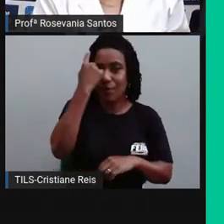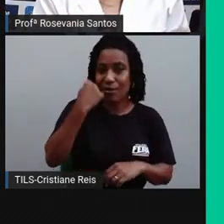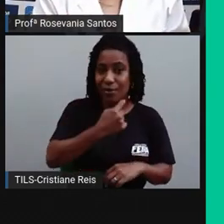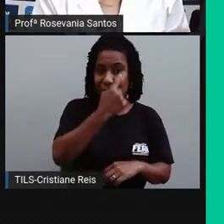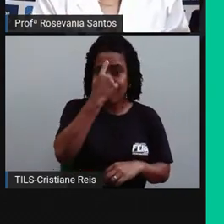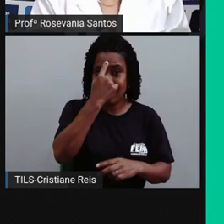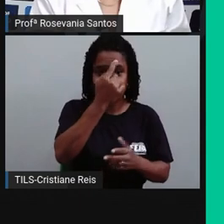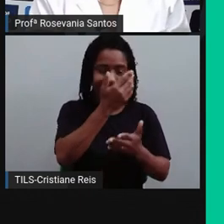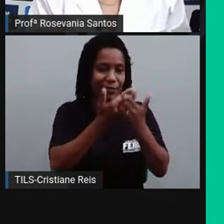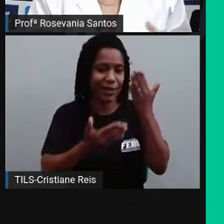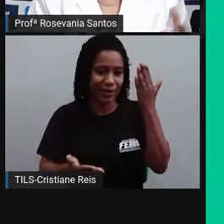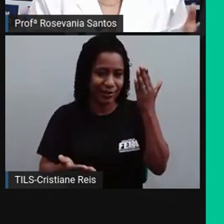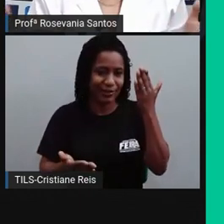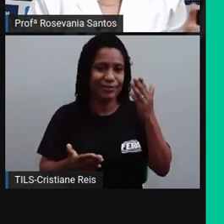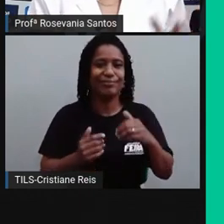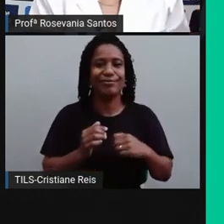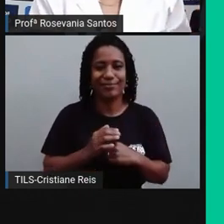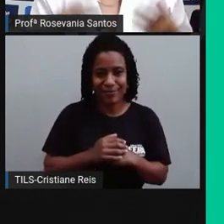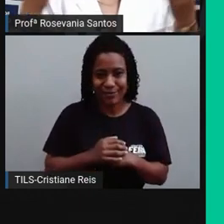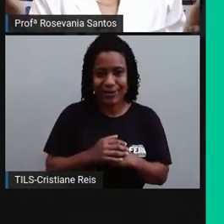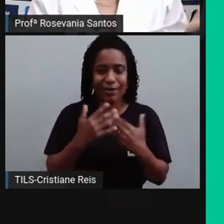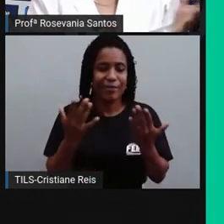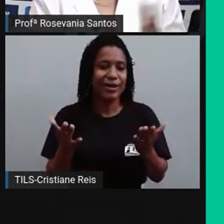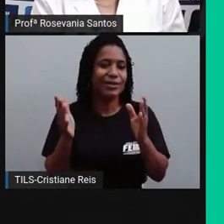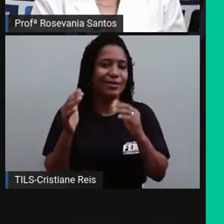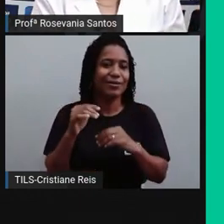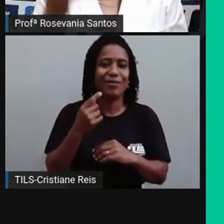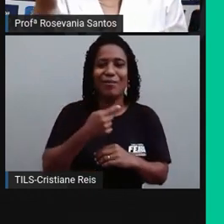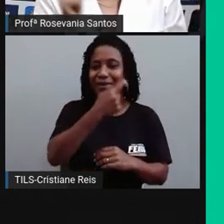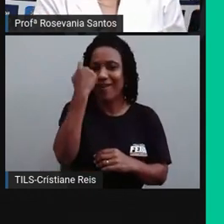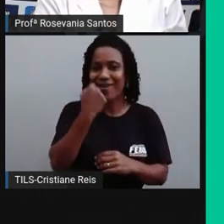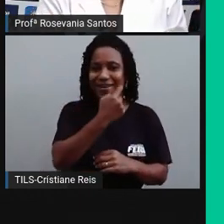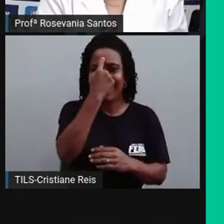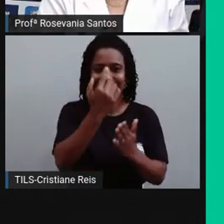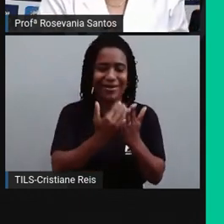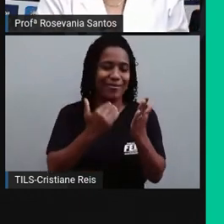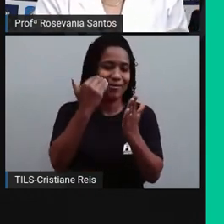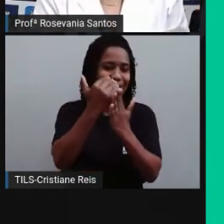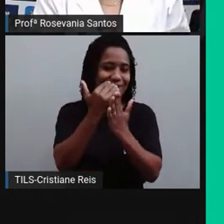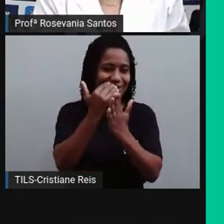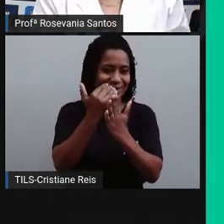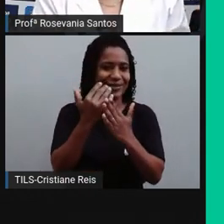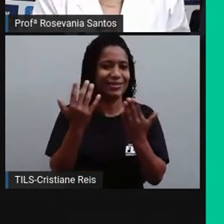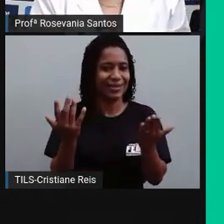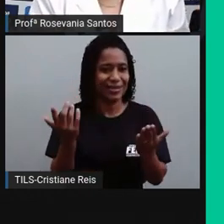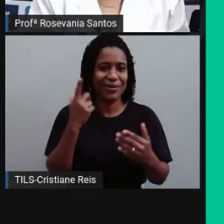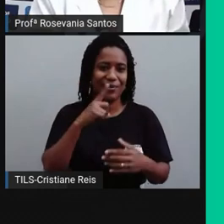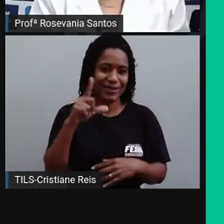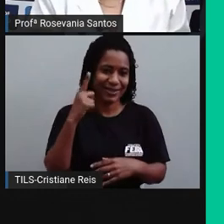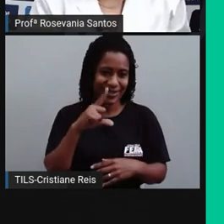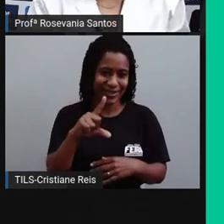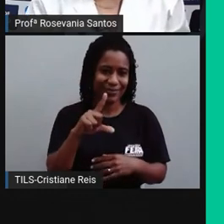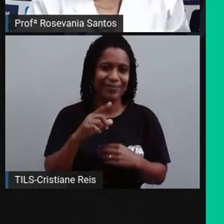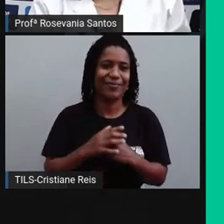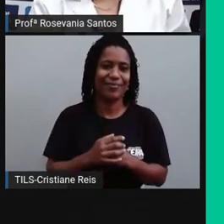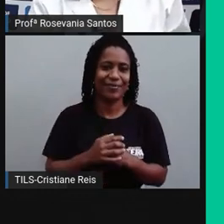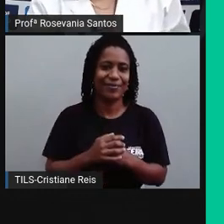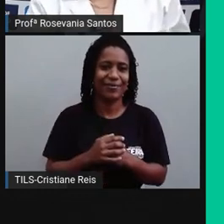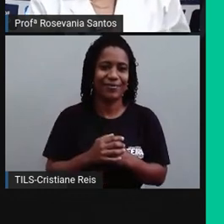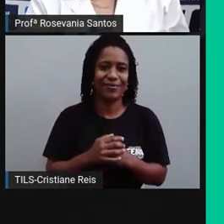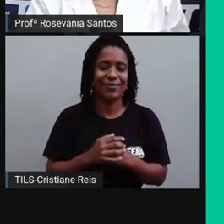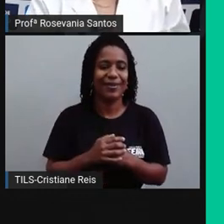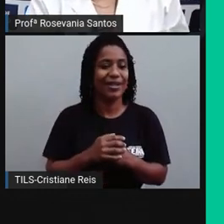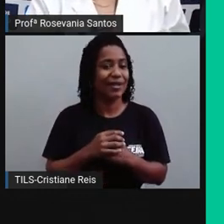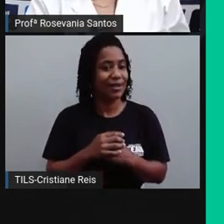você perde uma hora do seu dia, mas também quando ele termina você ganha uma hora lá que devolve lá no final essa horazinha para você, né, então tem